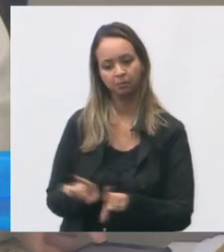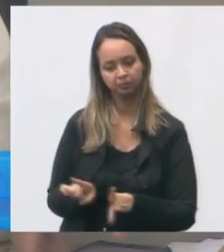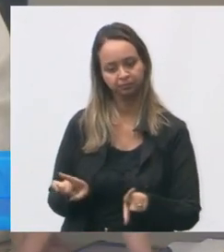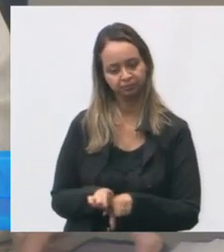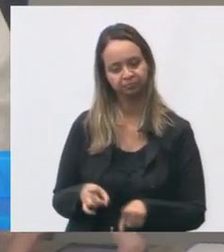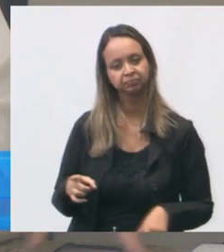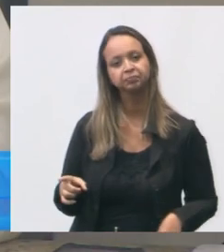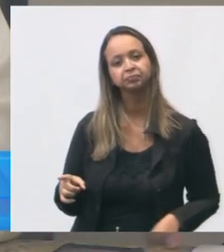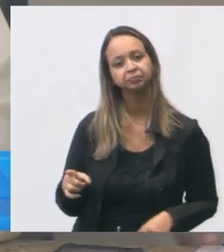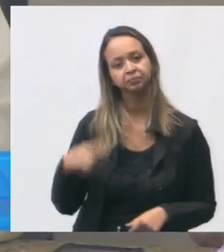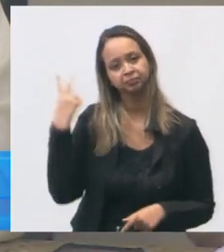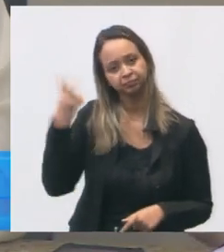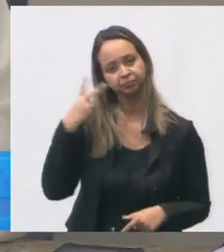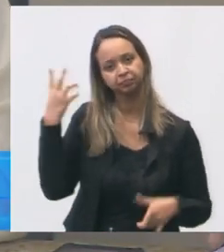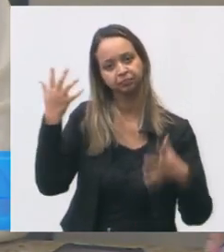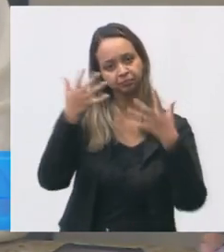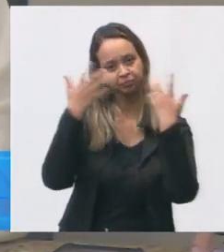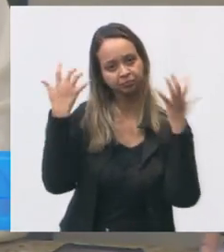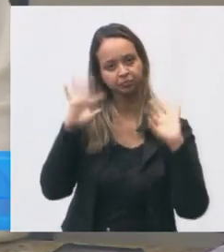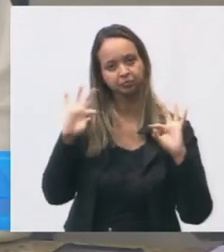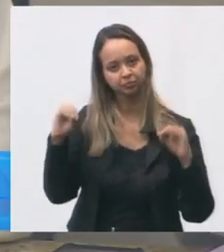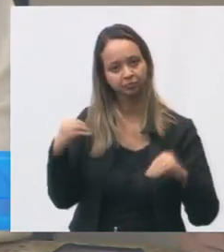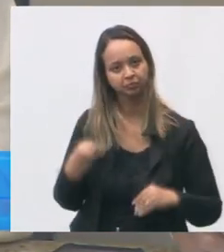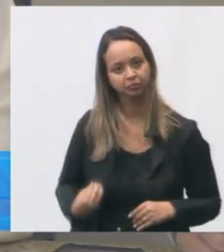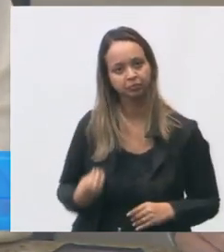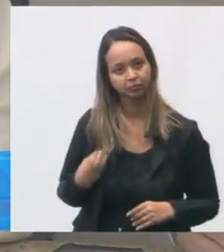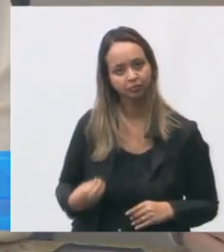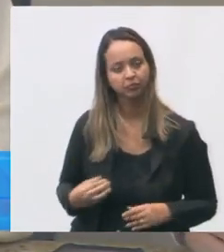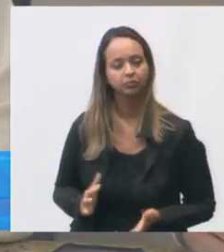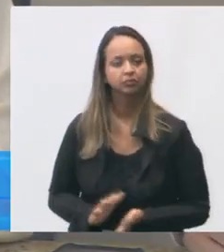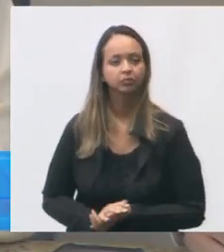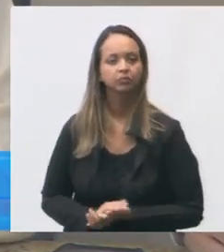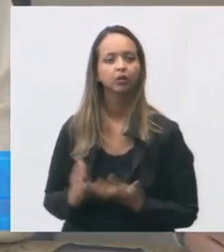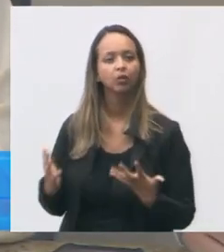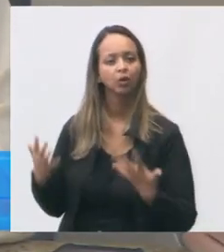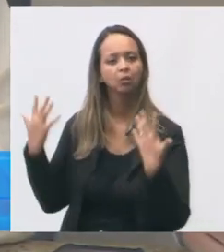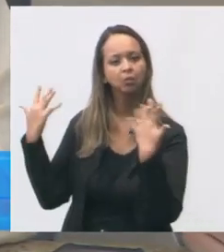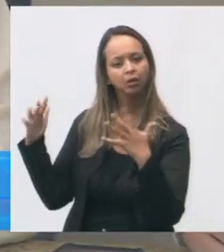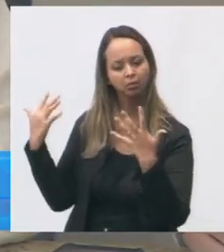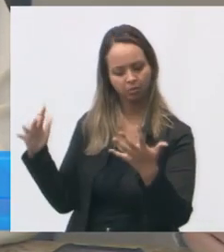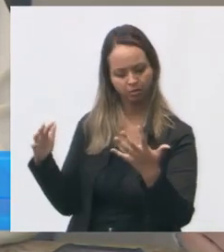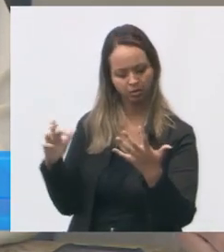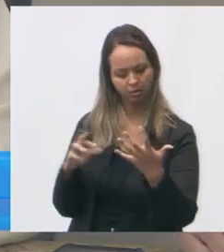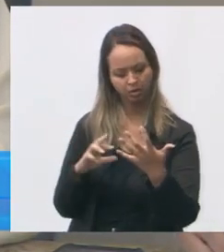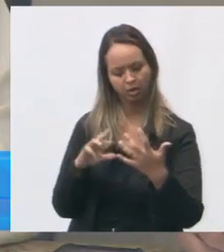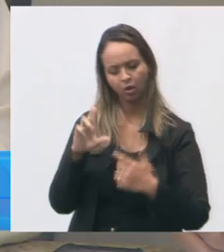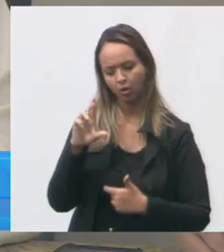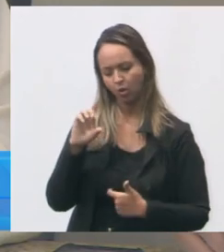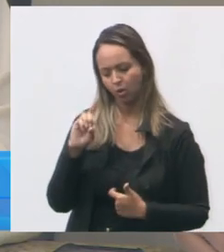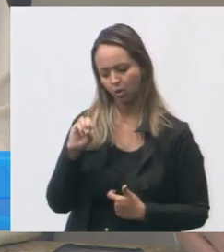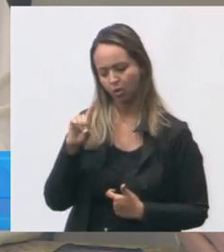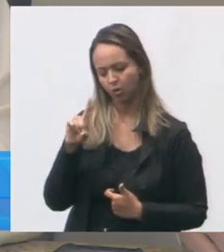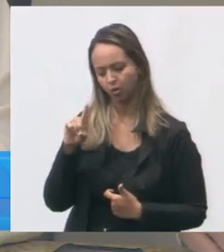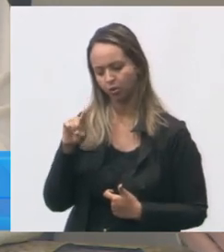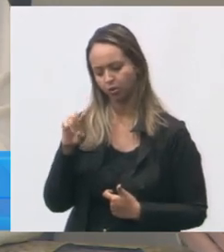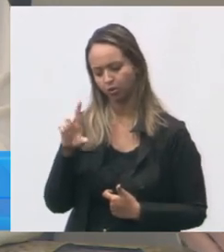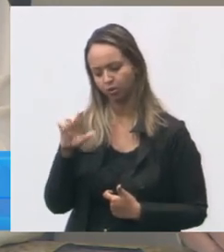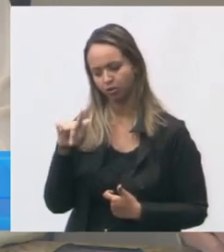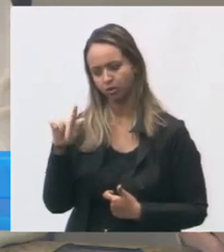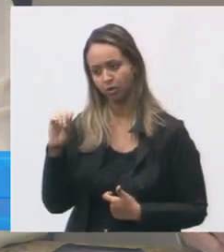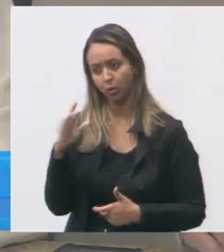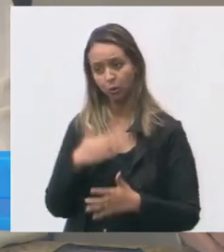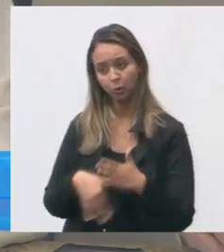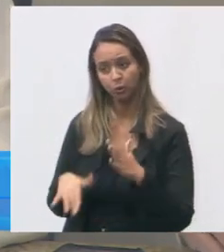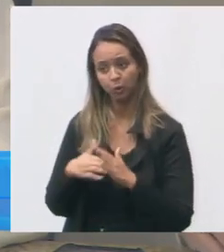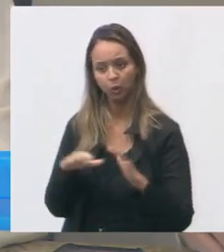Davi, todos aqui presentes. E, Rodrigo, eu queria parabenizar você e toda a comunidade porque a